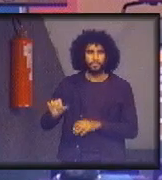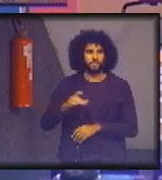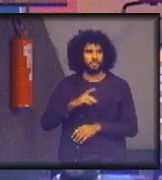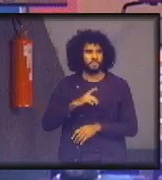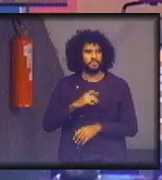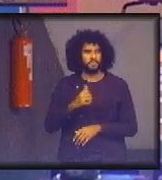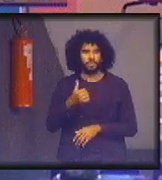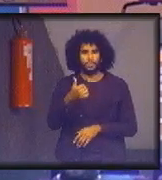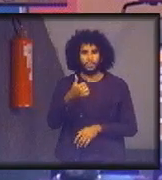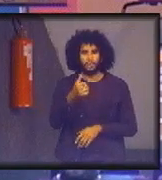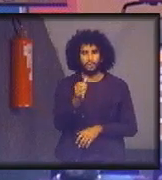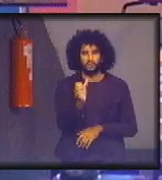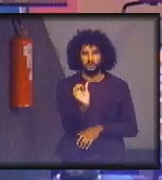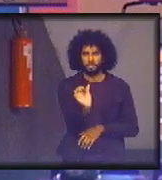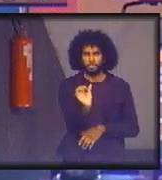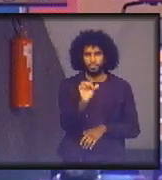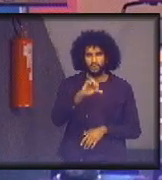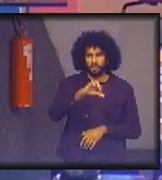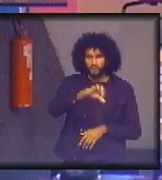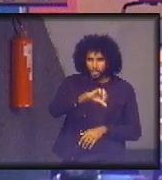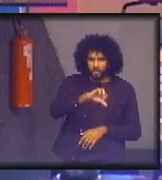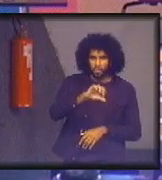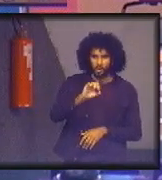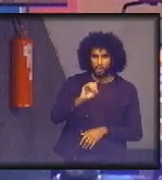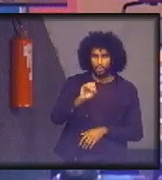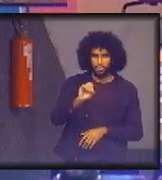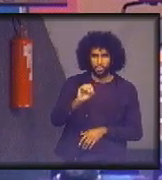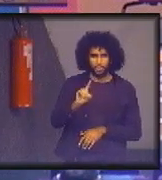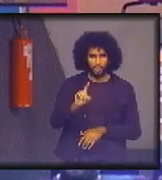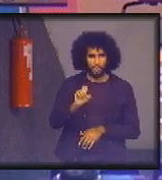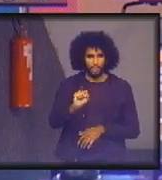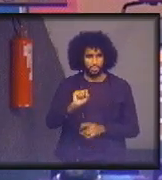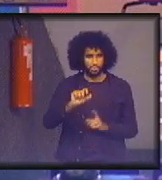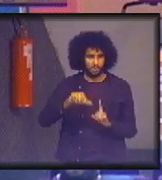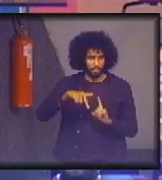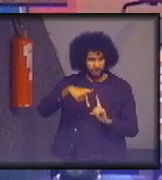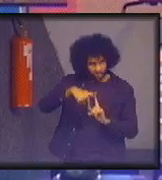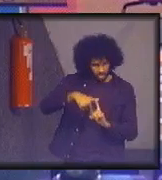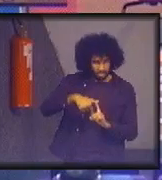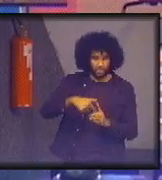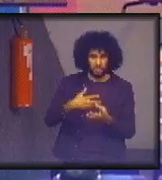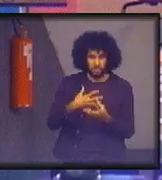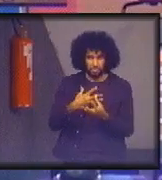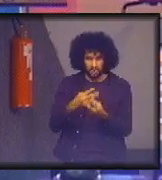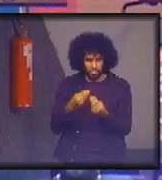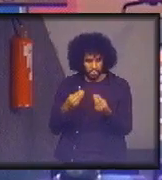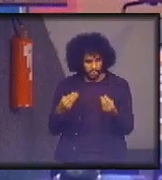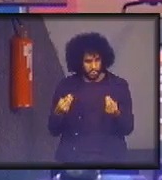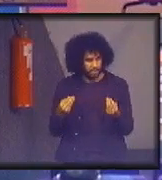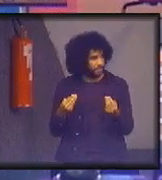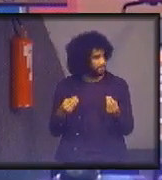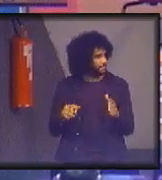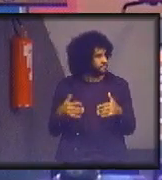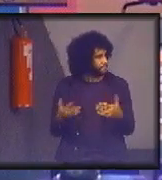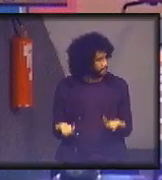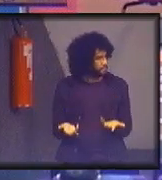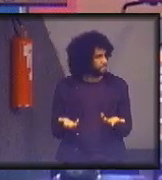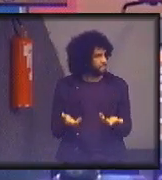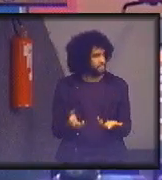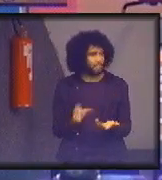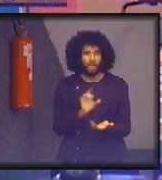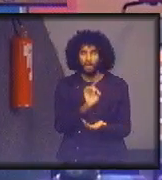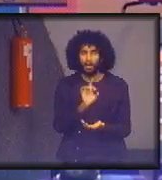metas, é muita coisa. Então, quer dizer, eu acho que cada